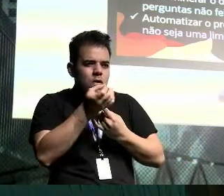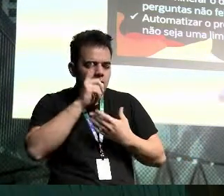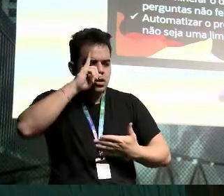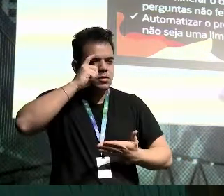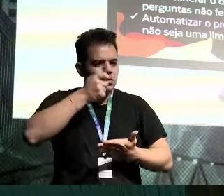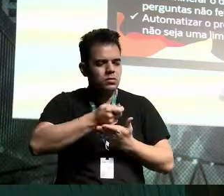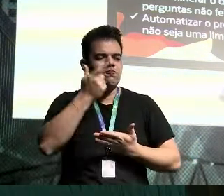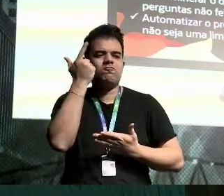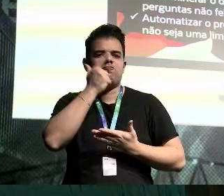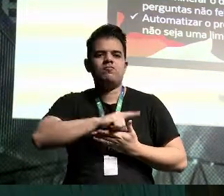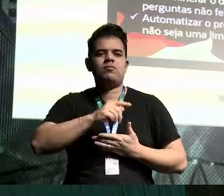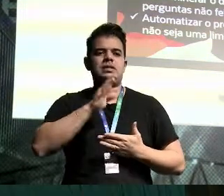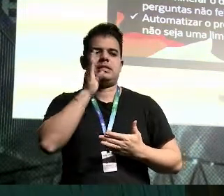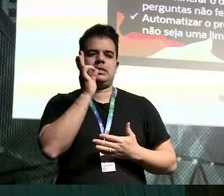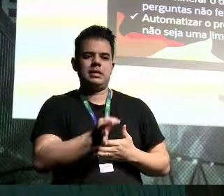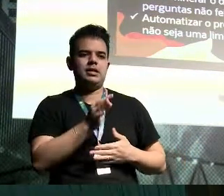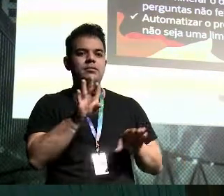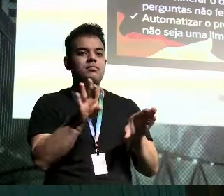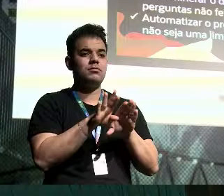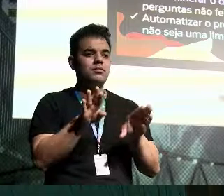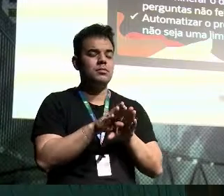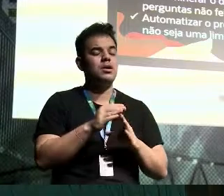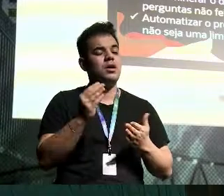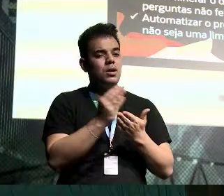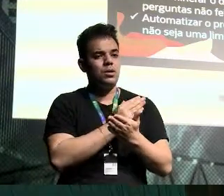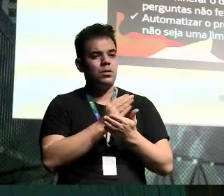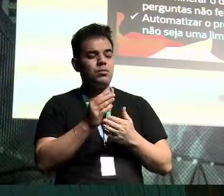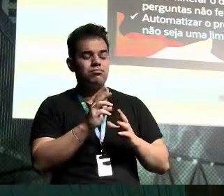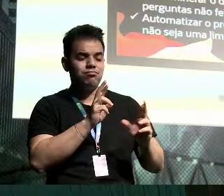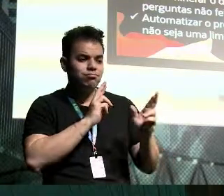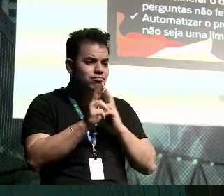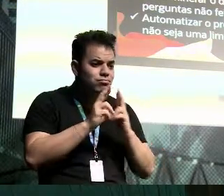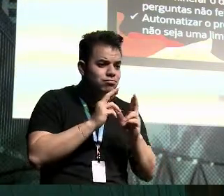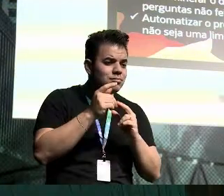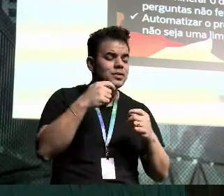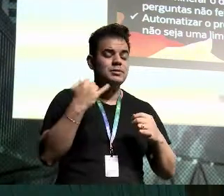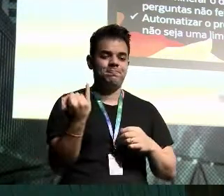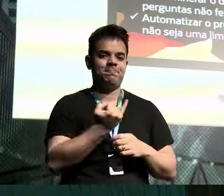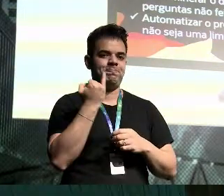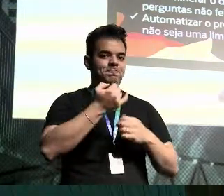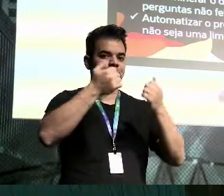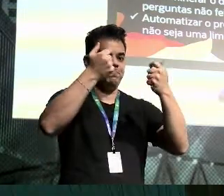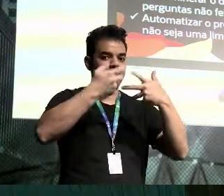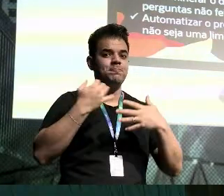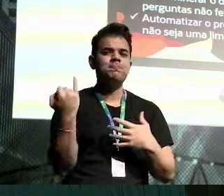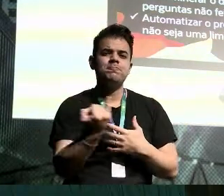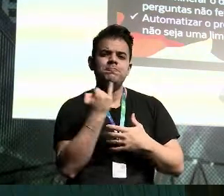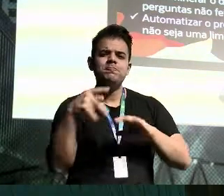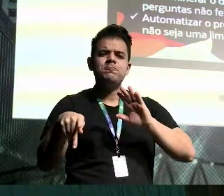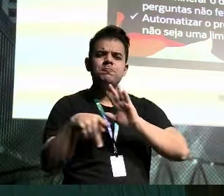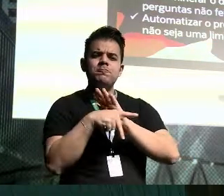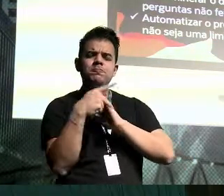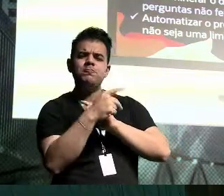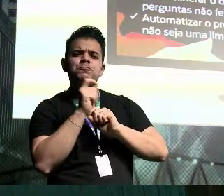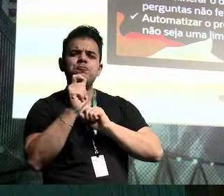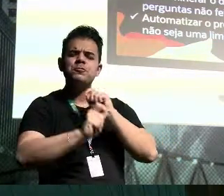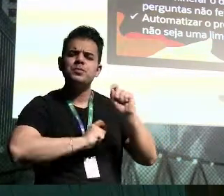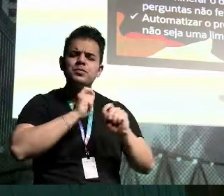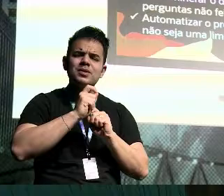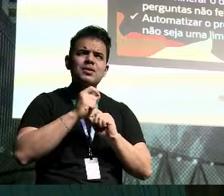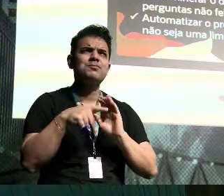assertiva. Mineral desconhecido, buscando respostas. E aqui uma coisa importante. O que é importante para um